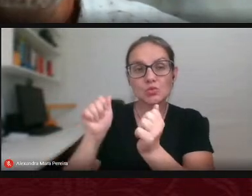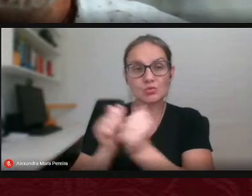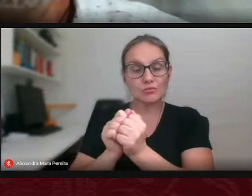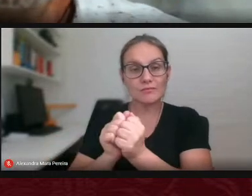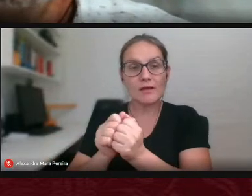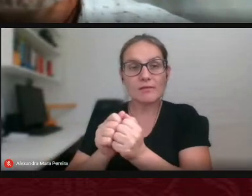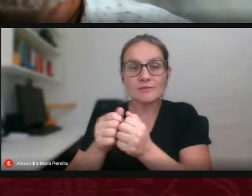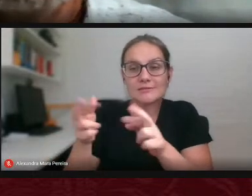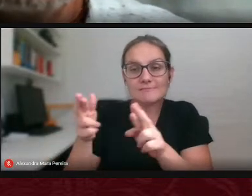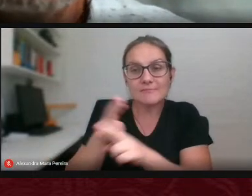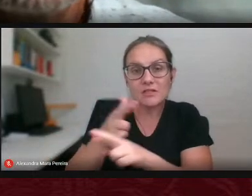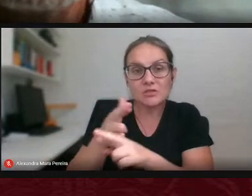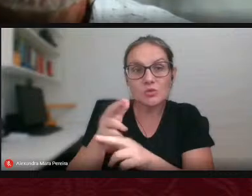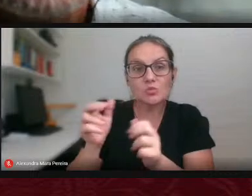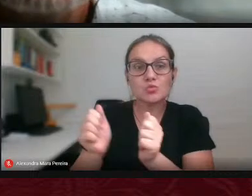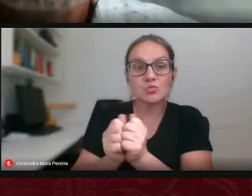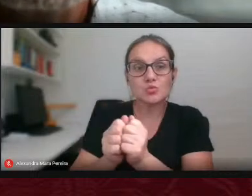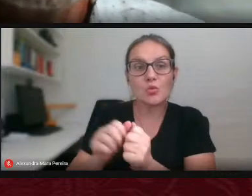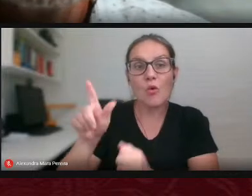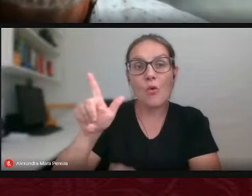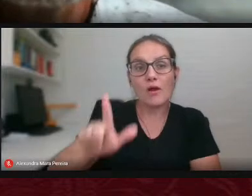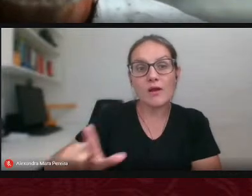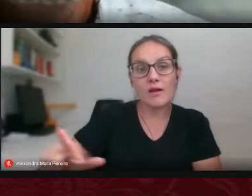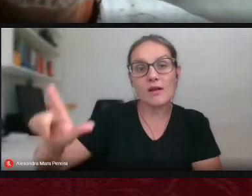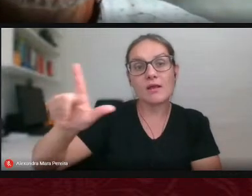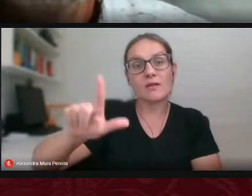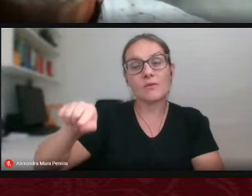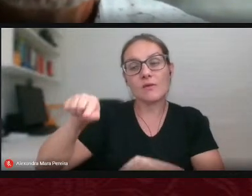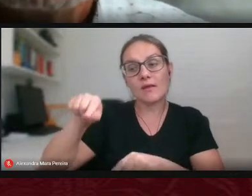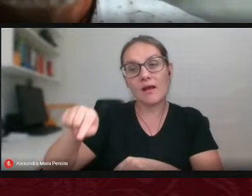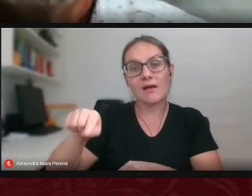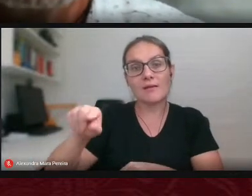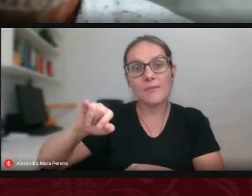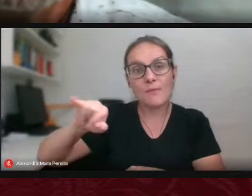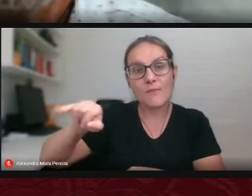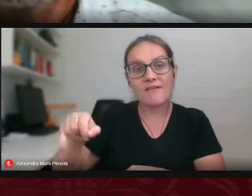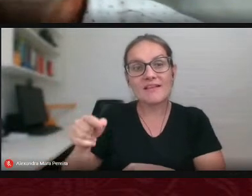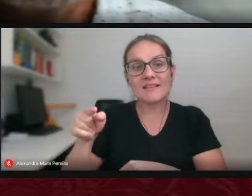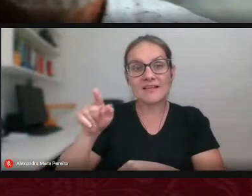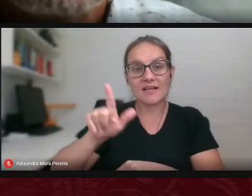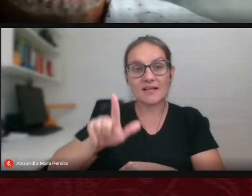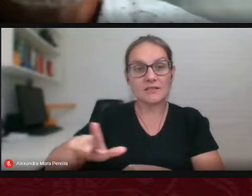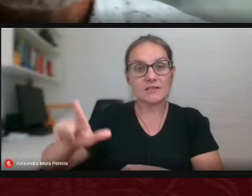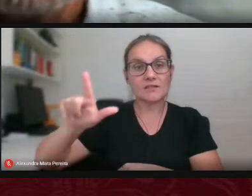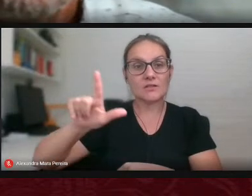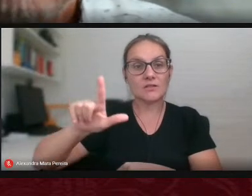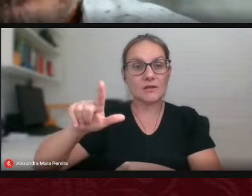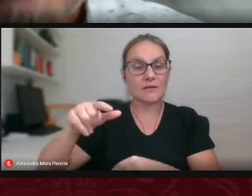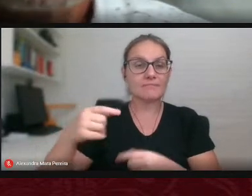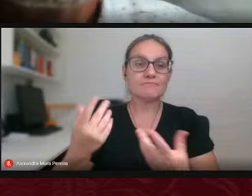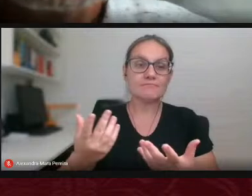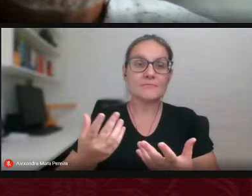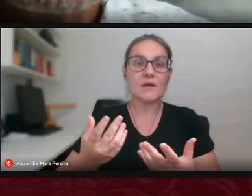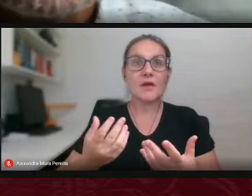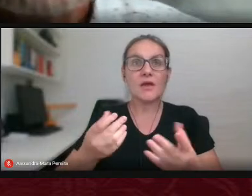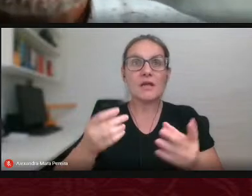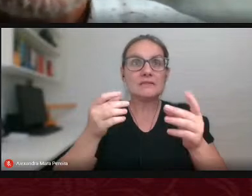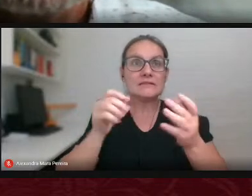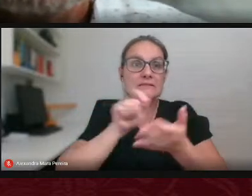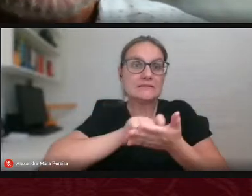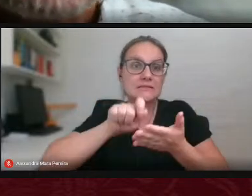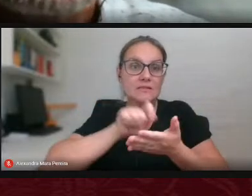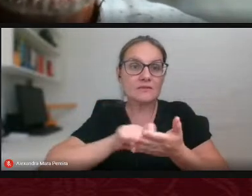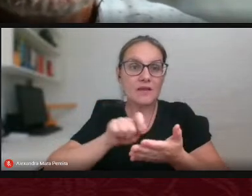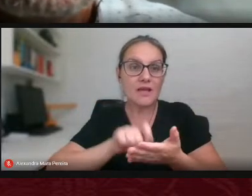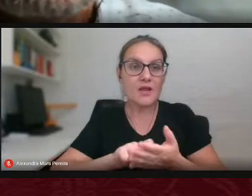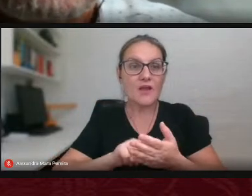literatura e por fazermos a literatura tanto em prosa quanto em verso o professor Renato